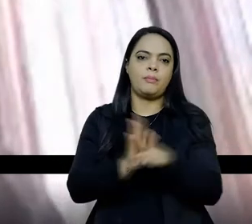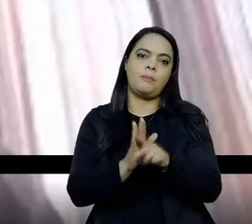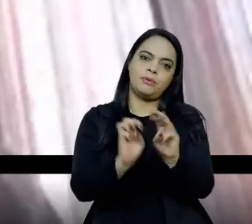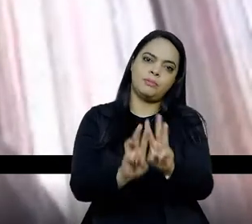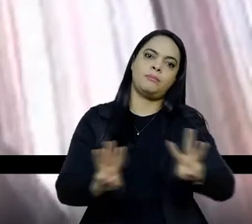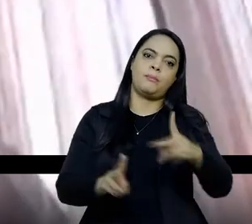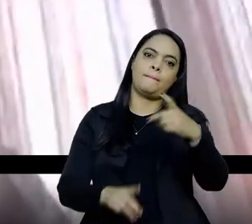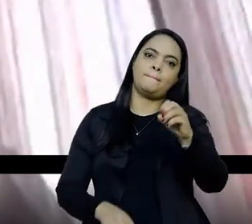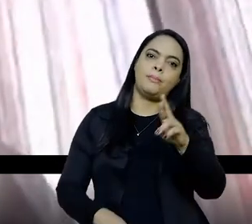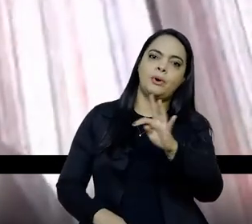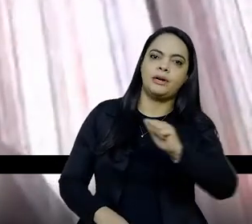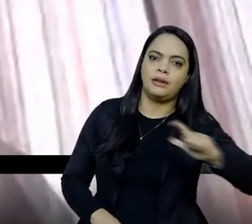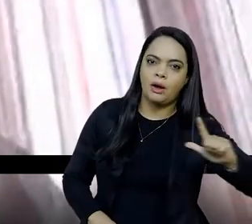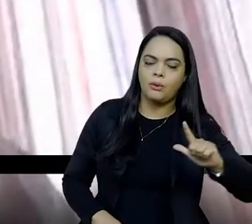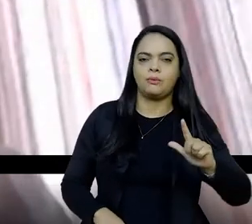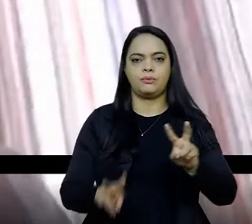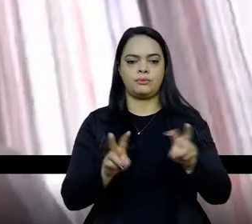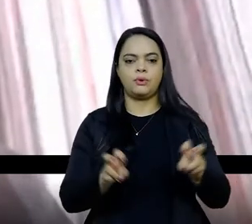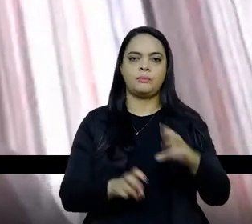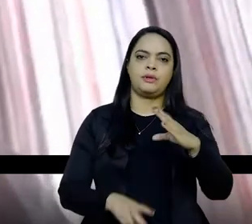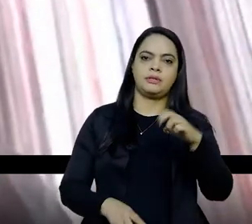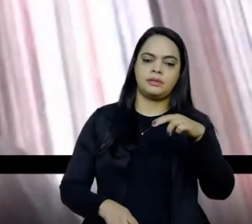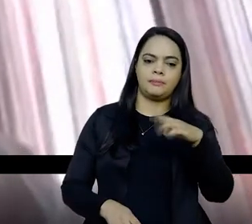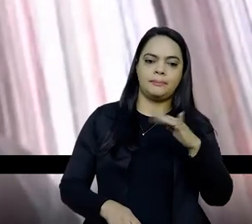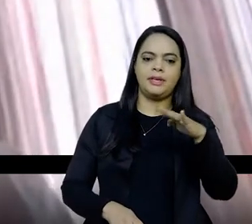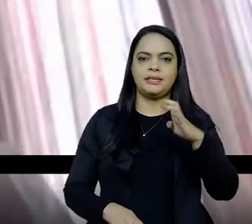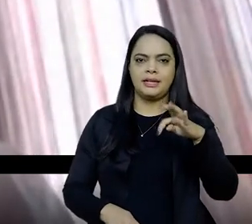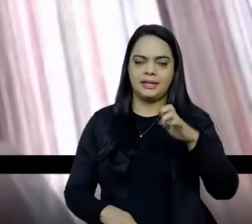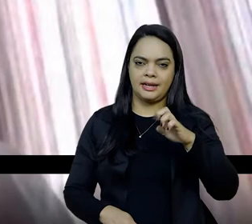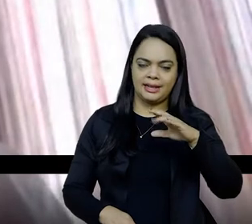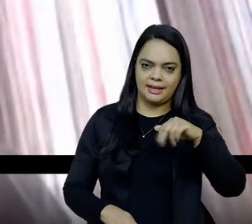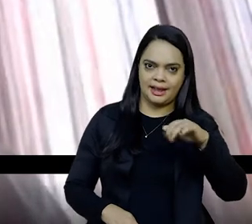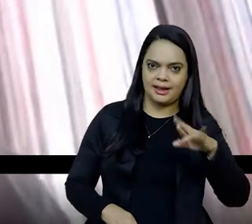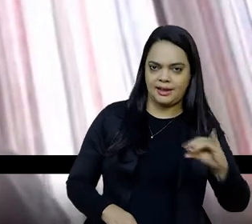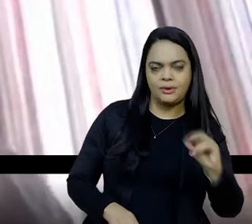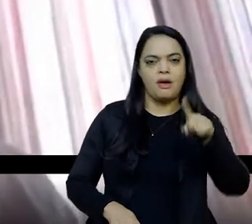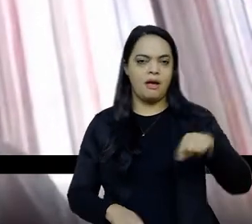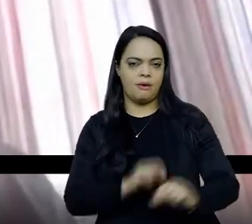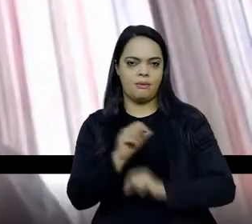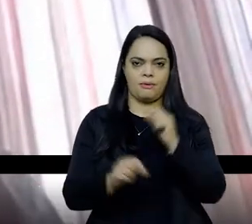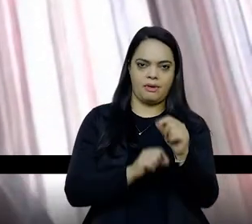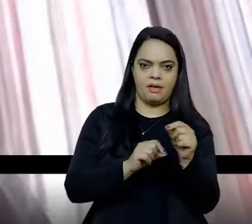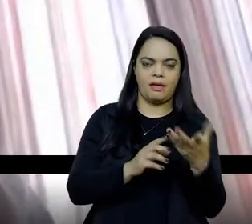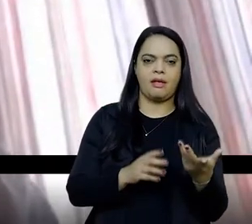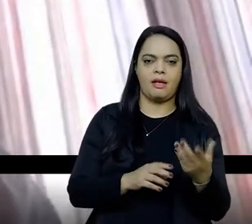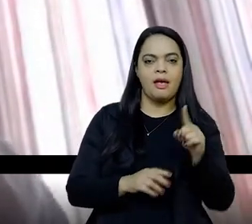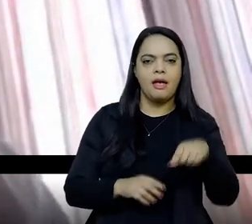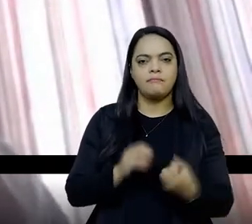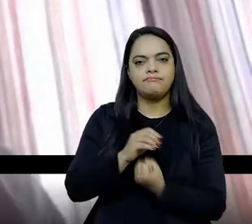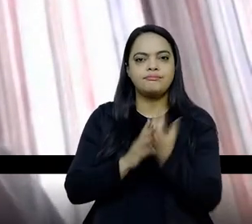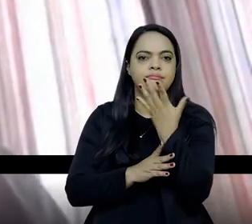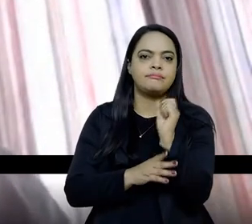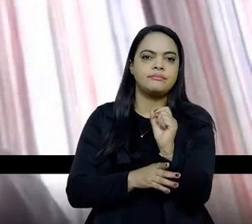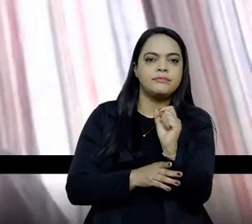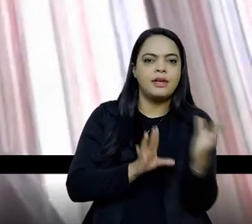O que é o Portal do Bicentenário? O Portal do Bicentenário é uma construção em rede de uma série de